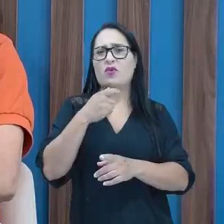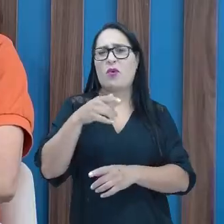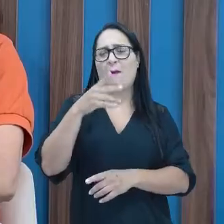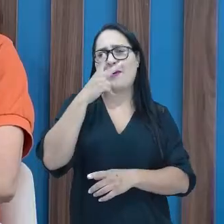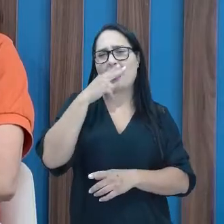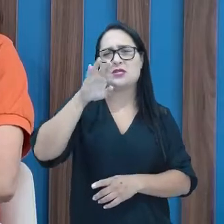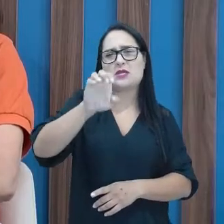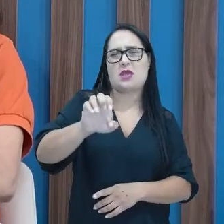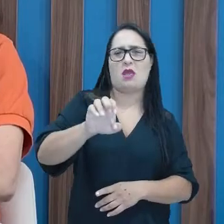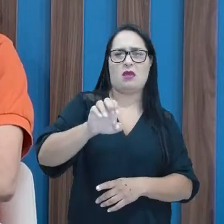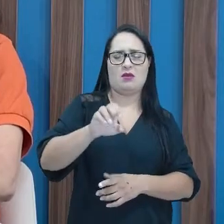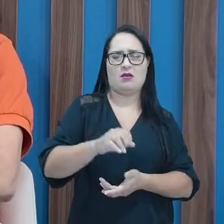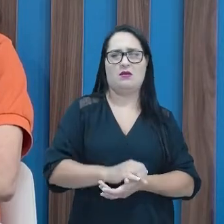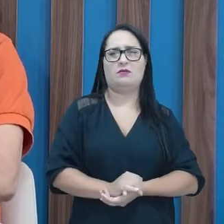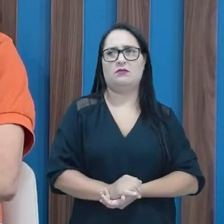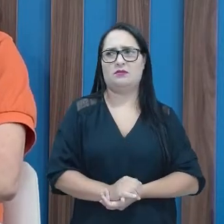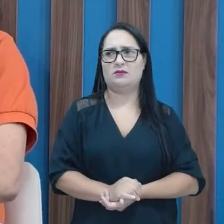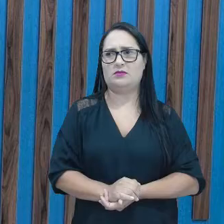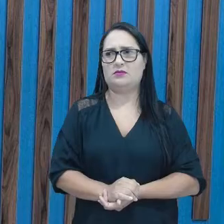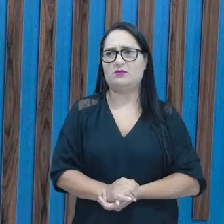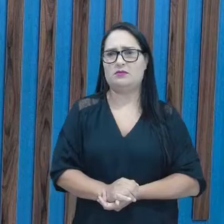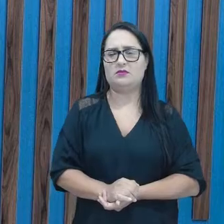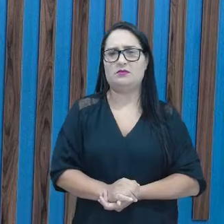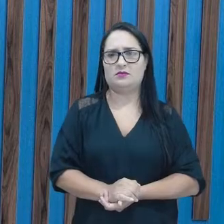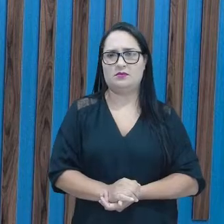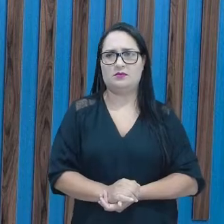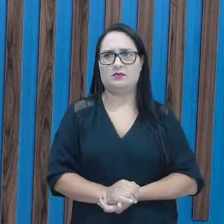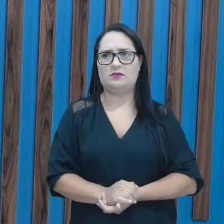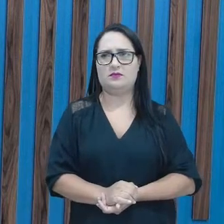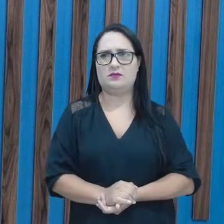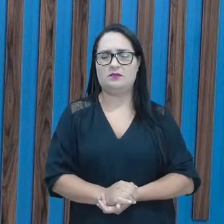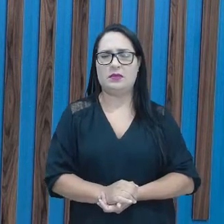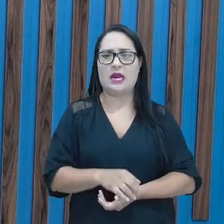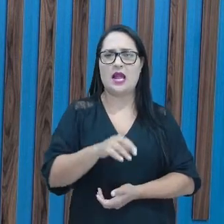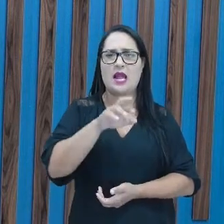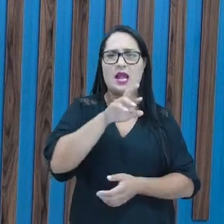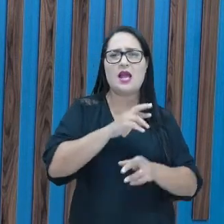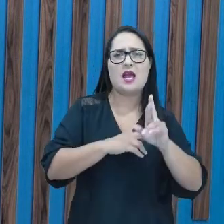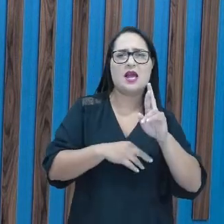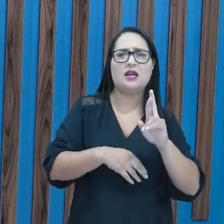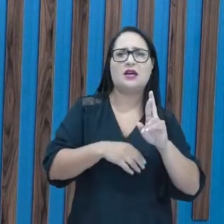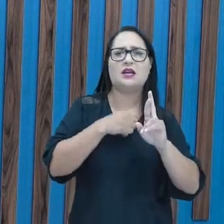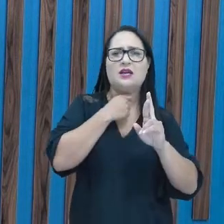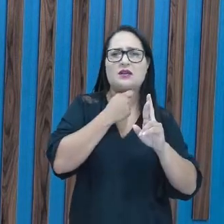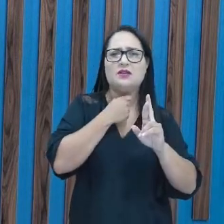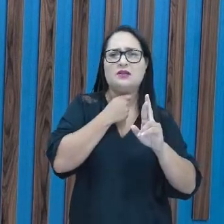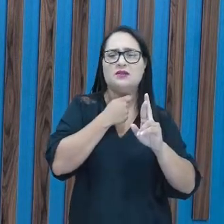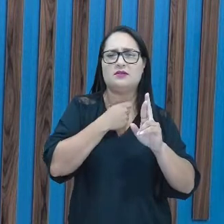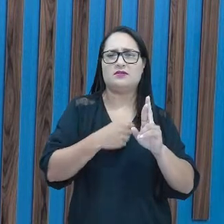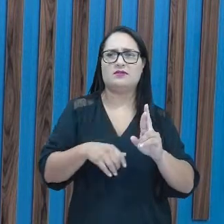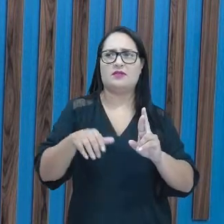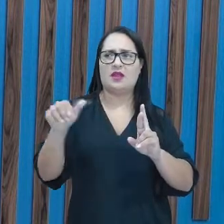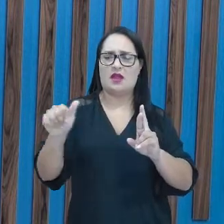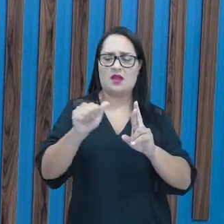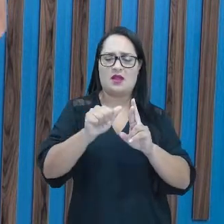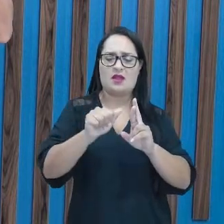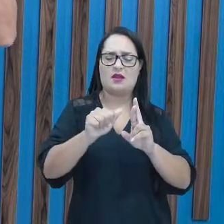E também, não é verdade? Verdade, professora Sandra. O som agora do R com o A.